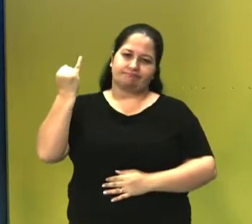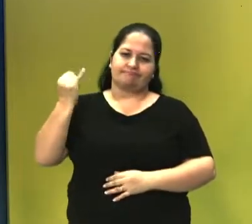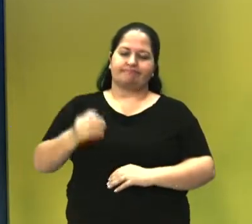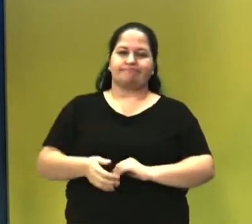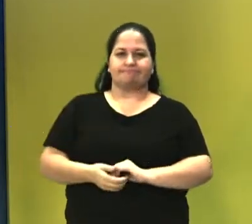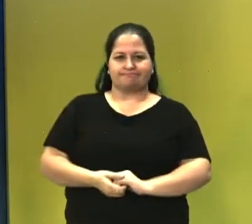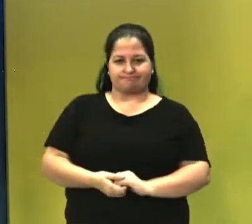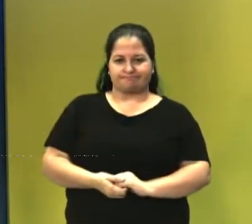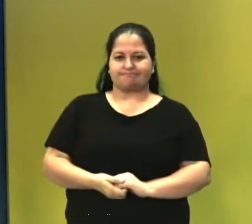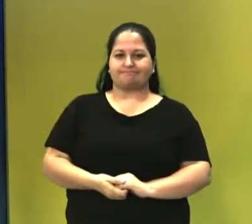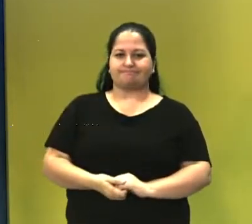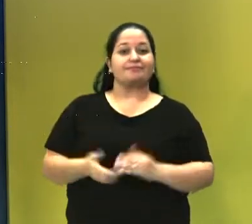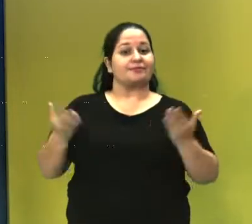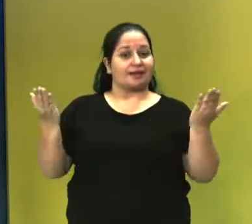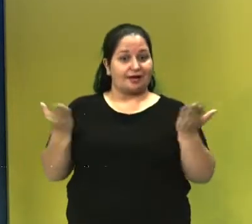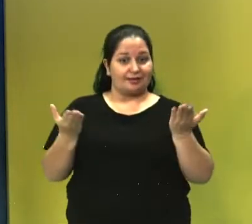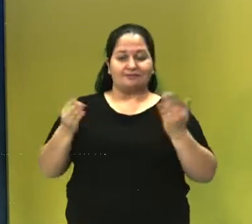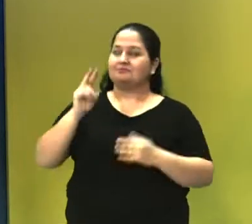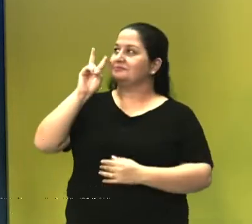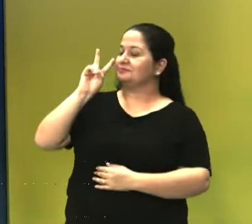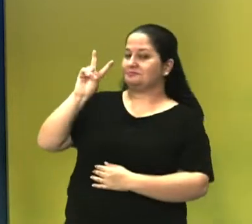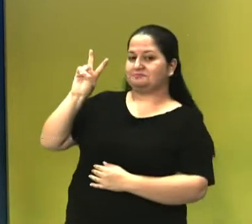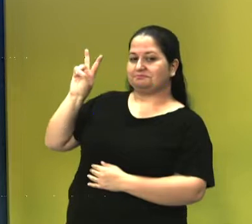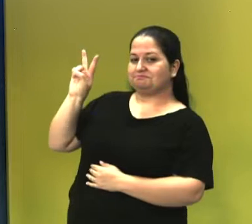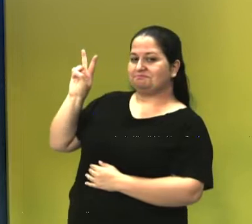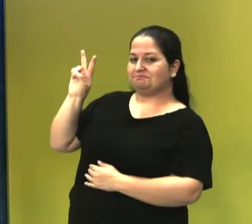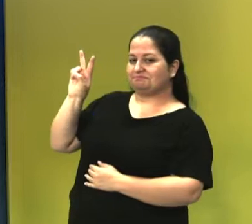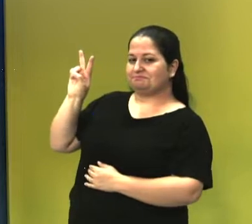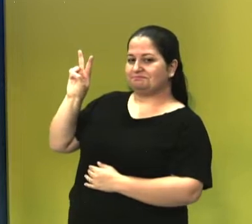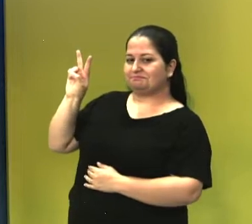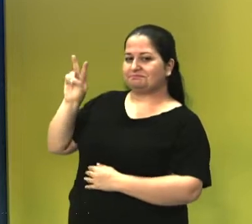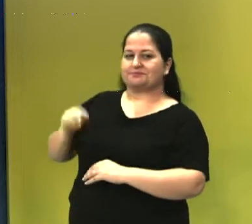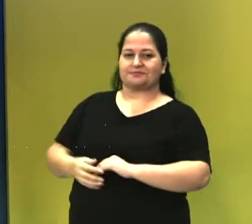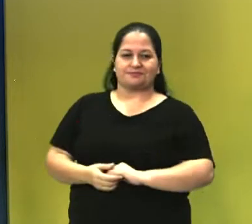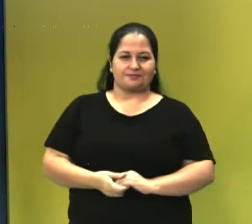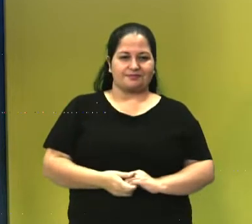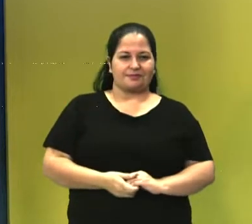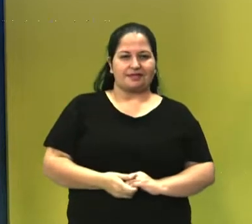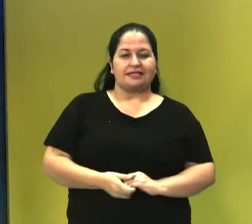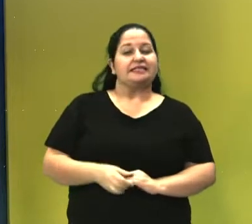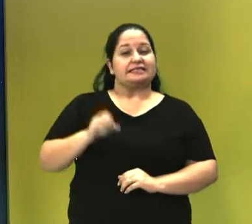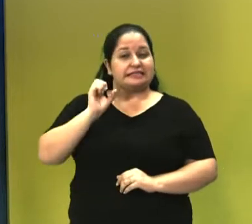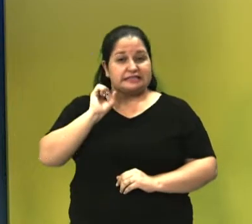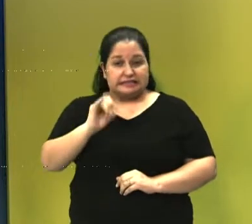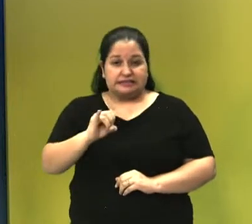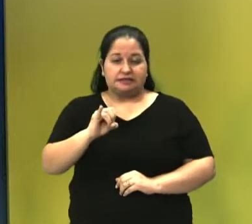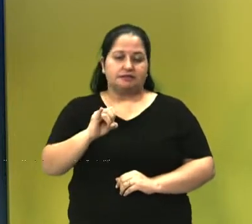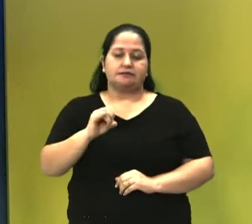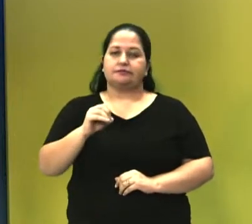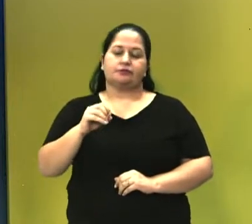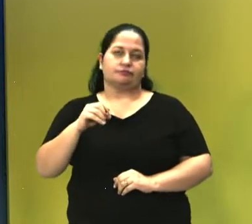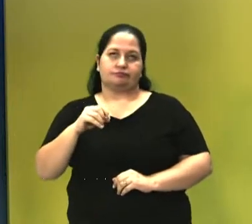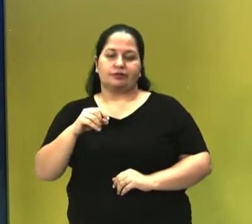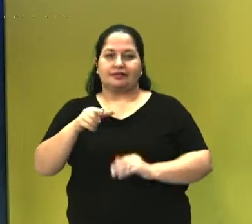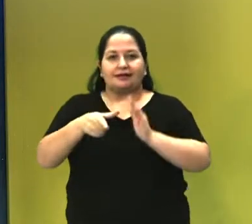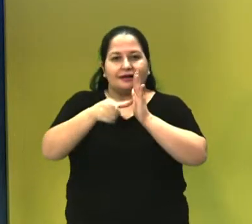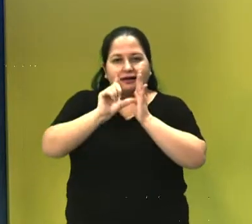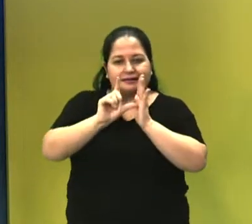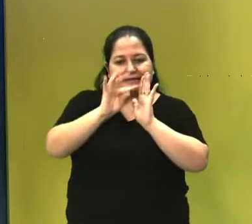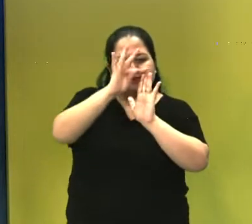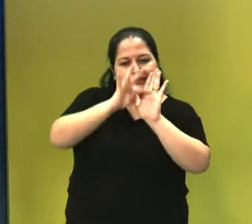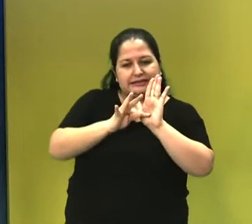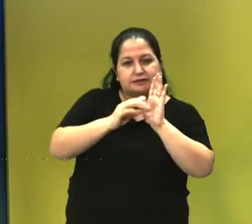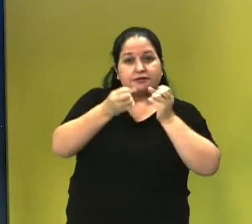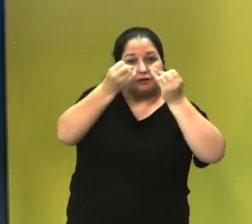queridas, veja você, se não tivéssemos ênfase no primeiro ponto de vista que eu trouxe na